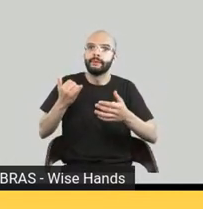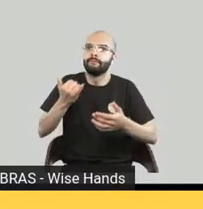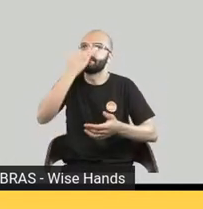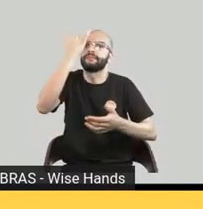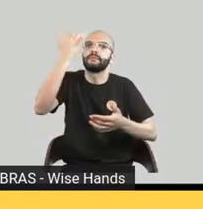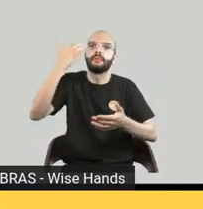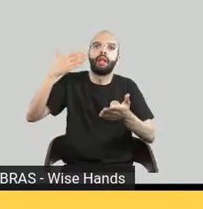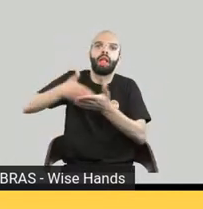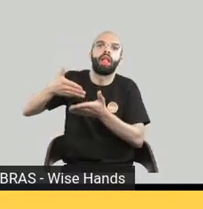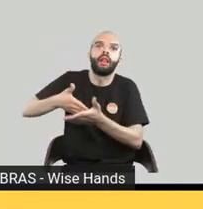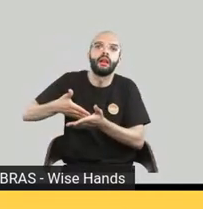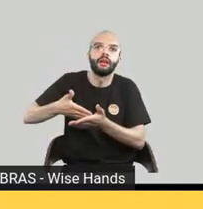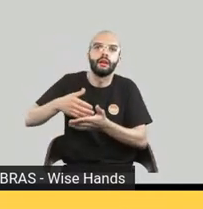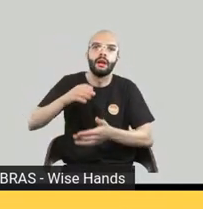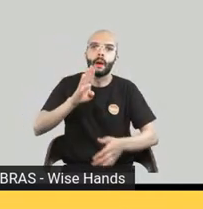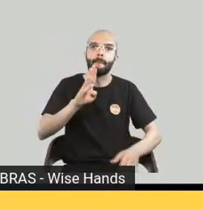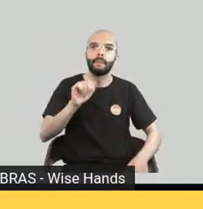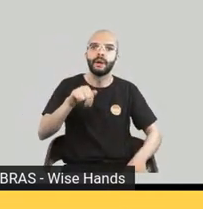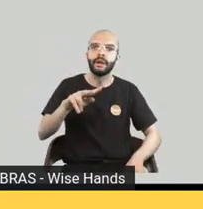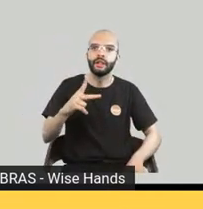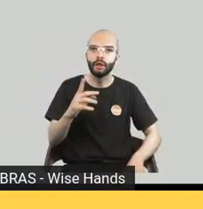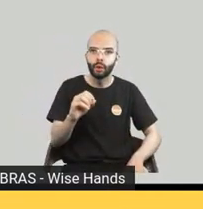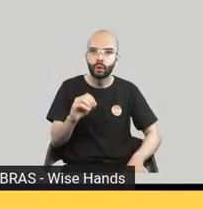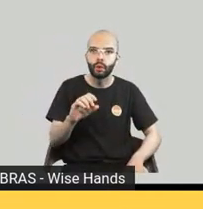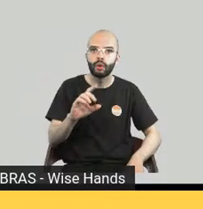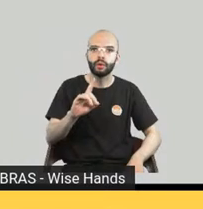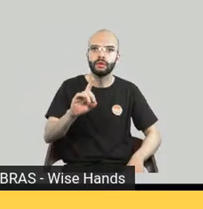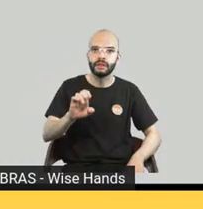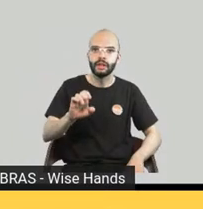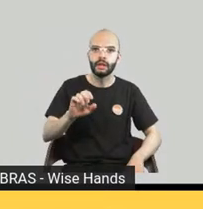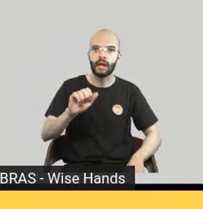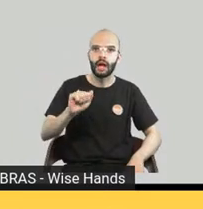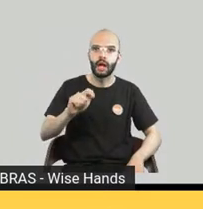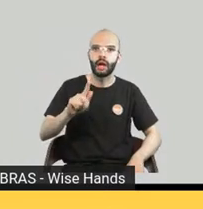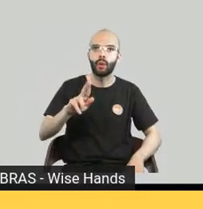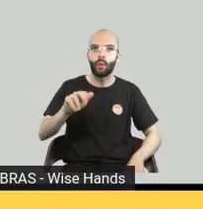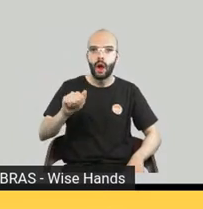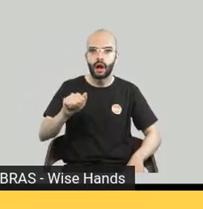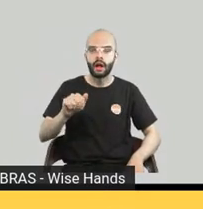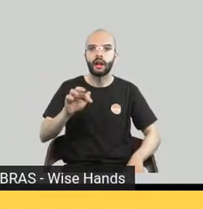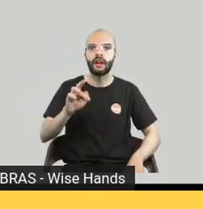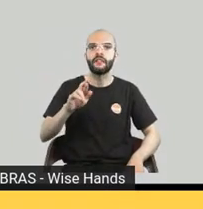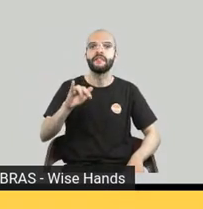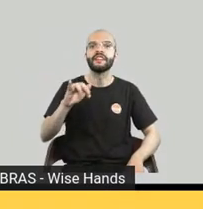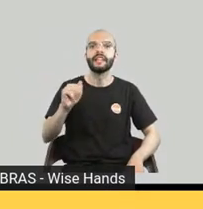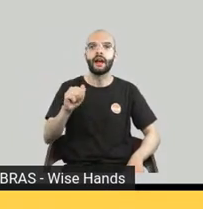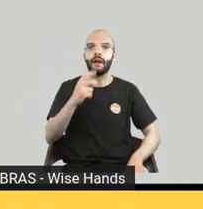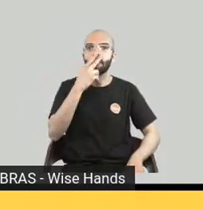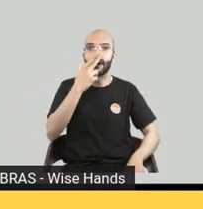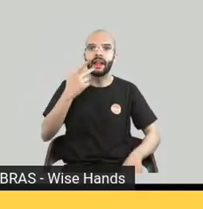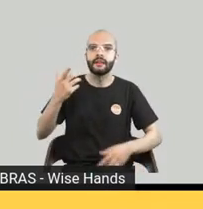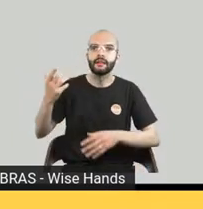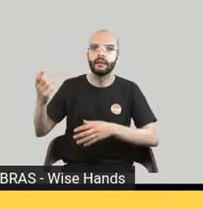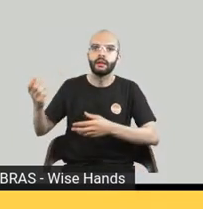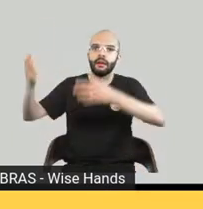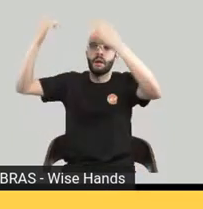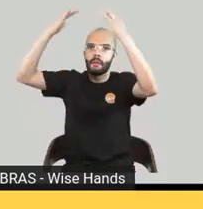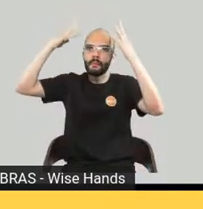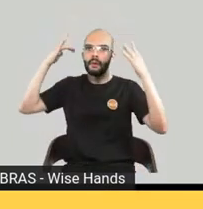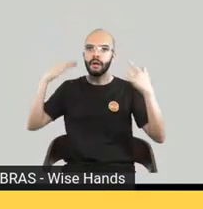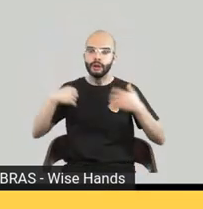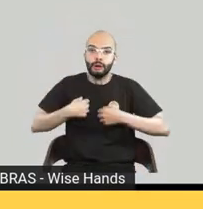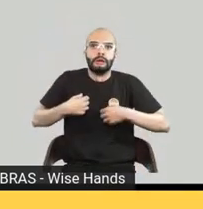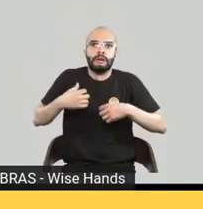para fazer esse uso da tecnologia para transformar um texto em língua de